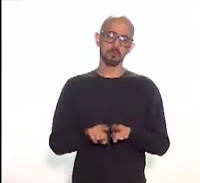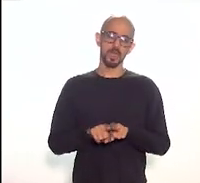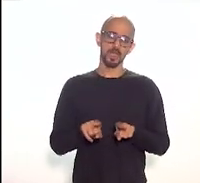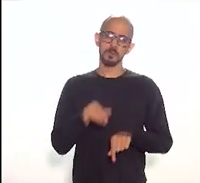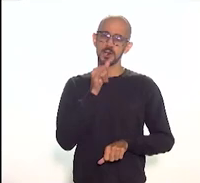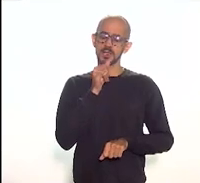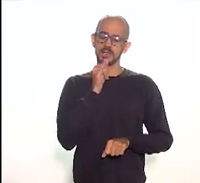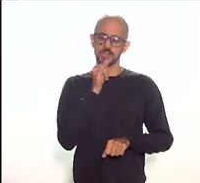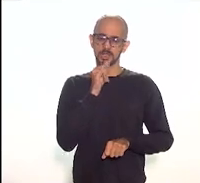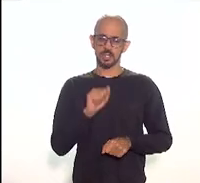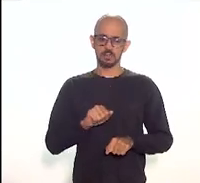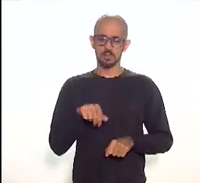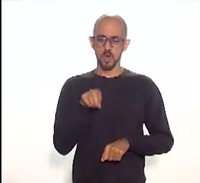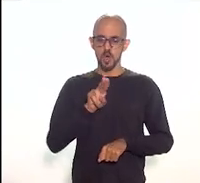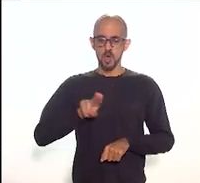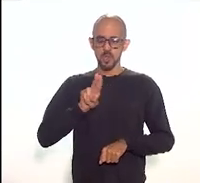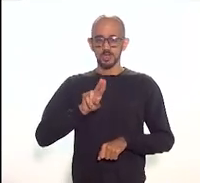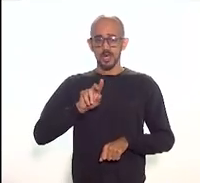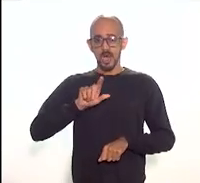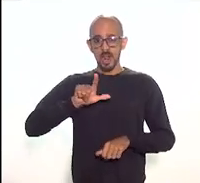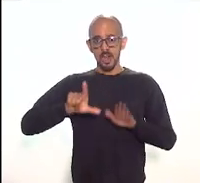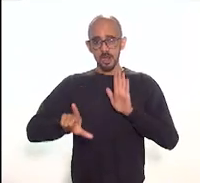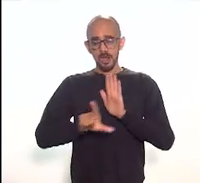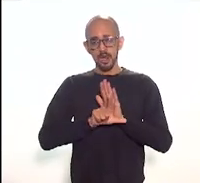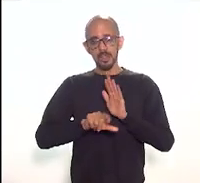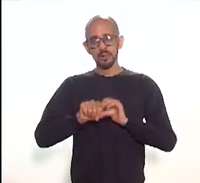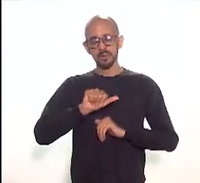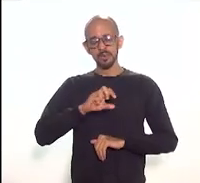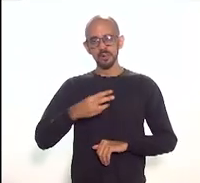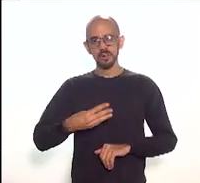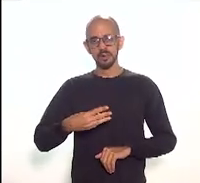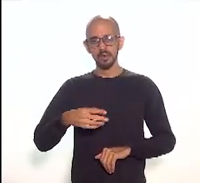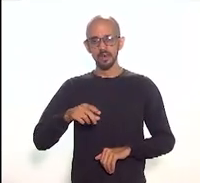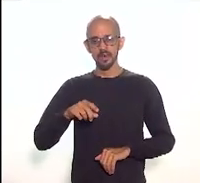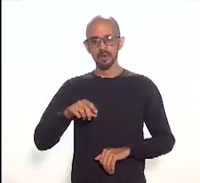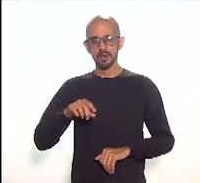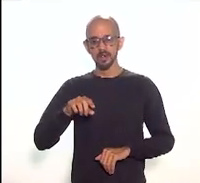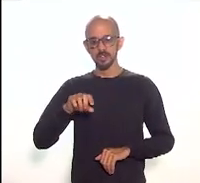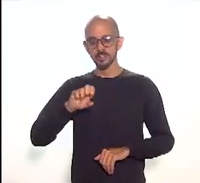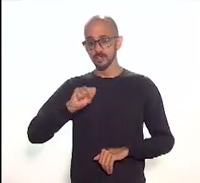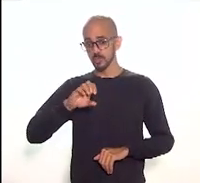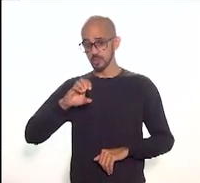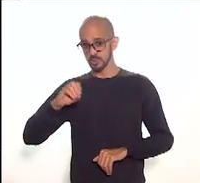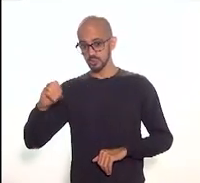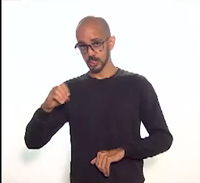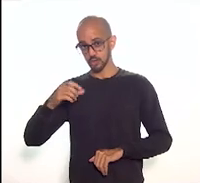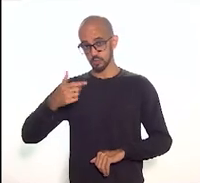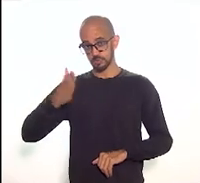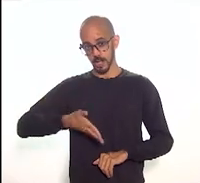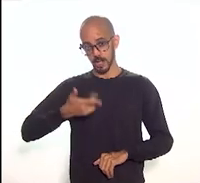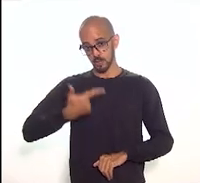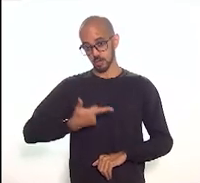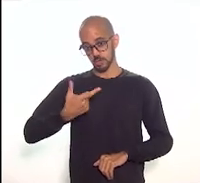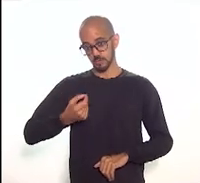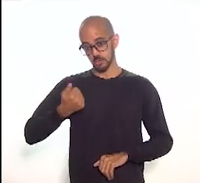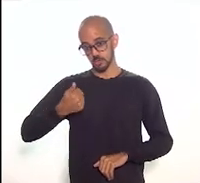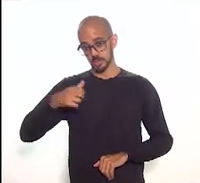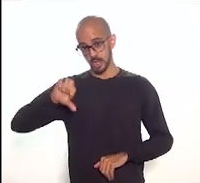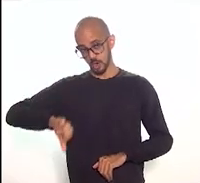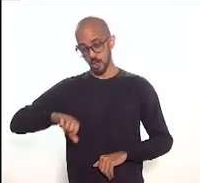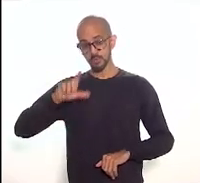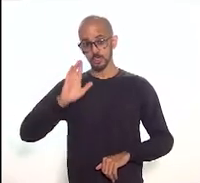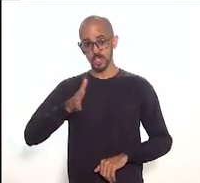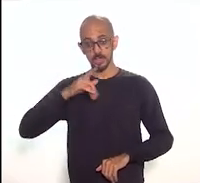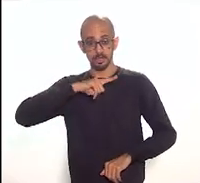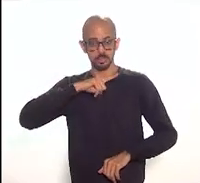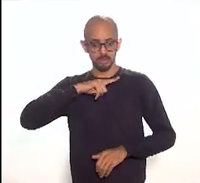caso previsto do uso da lei federal 13.800 de 2019 já existem fundos patrimoniais suficientes